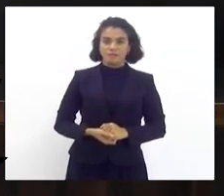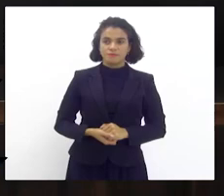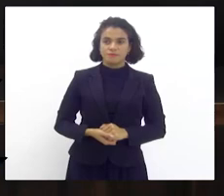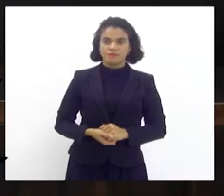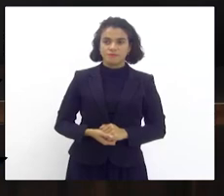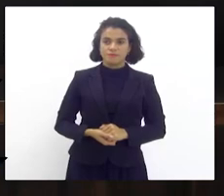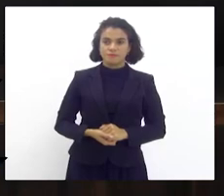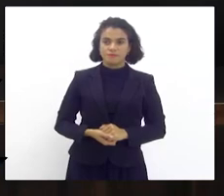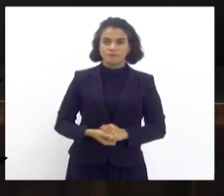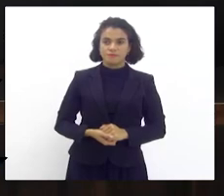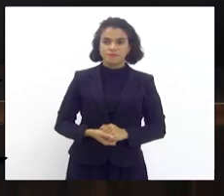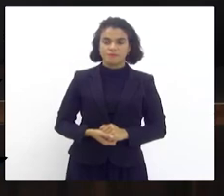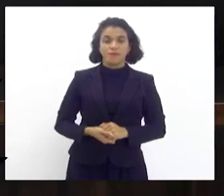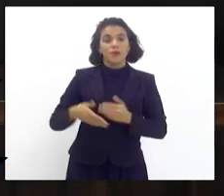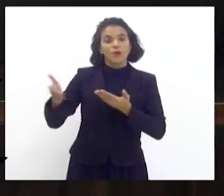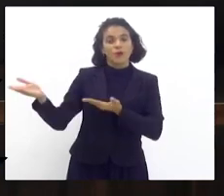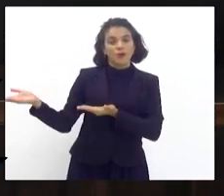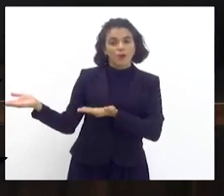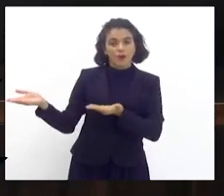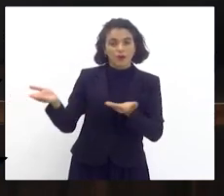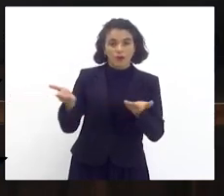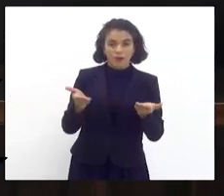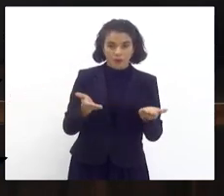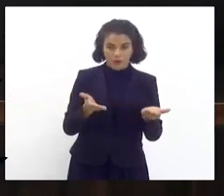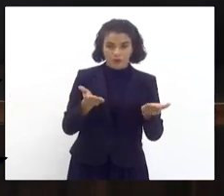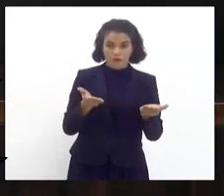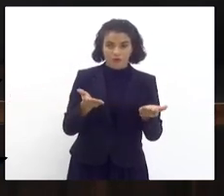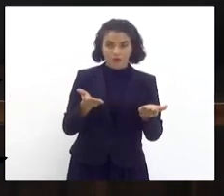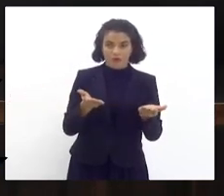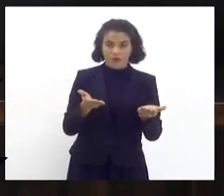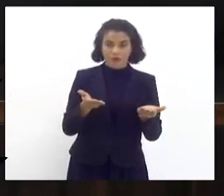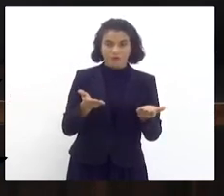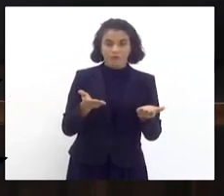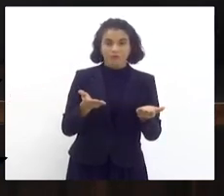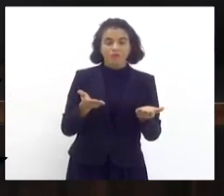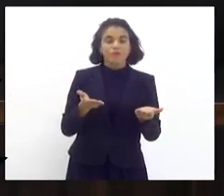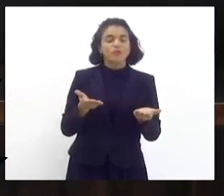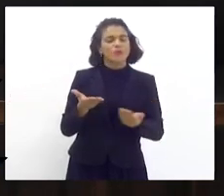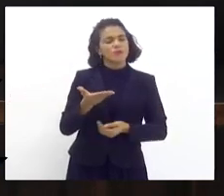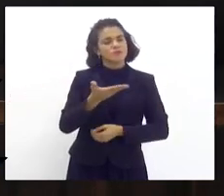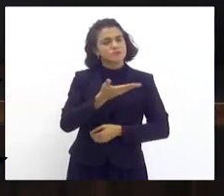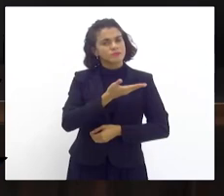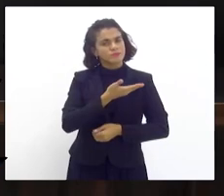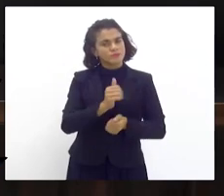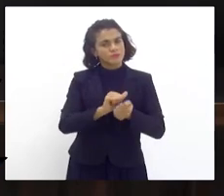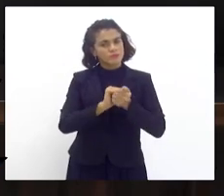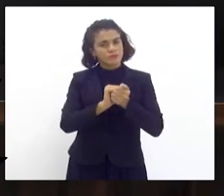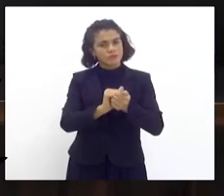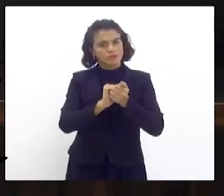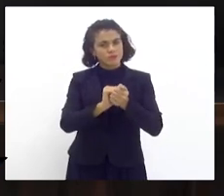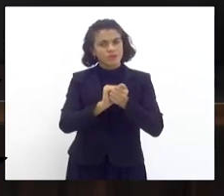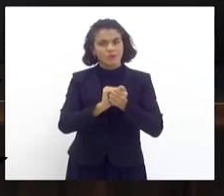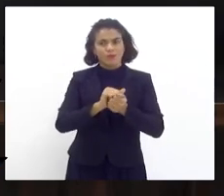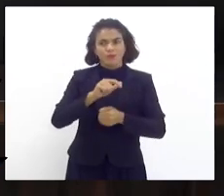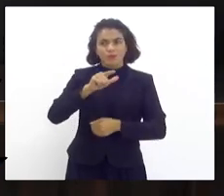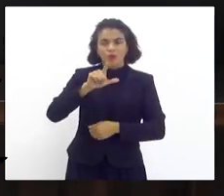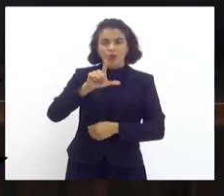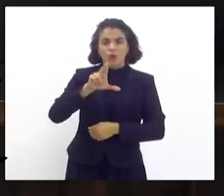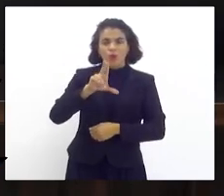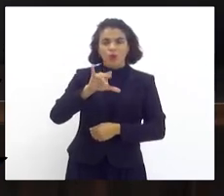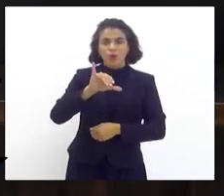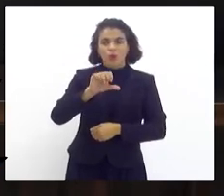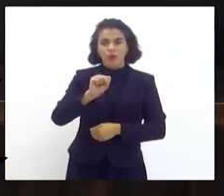Eu convido o nosso companheiro deputado Luiz Cláudio